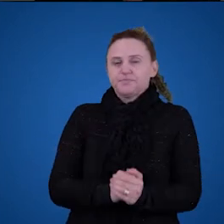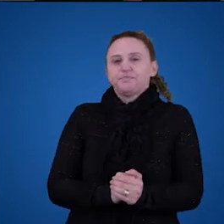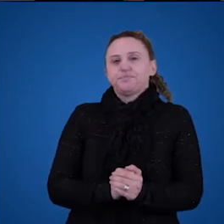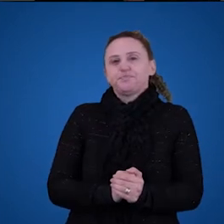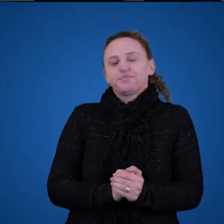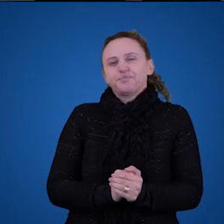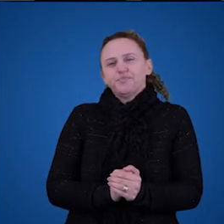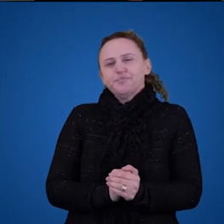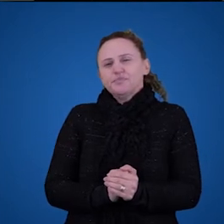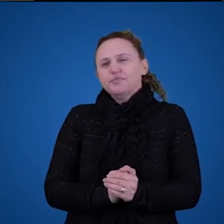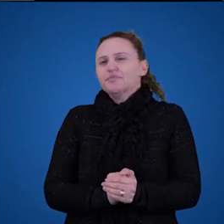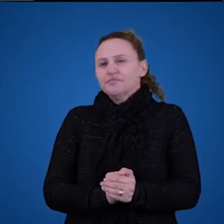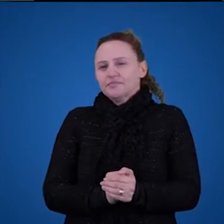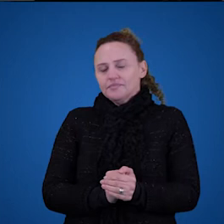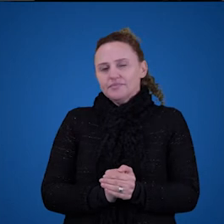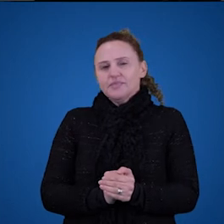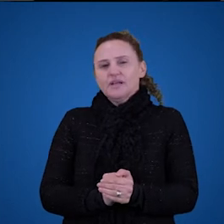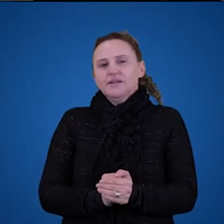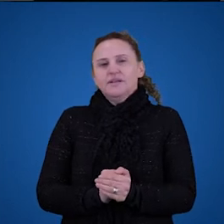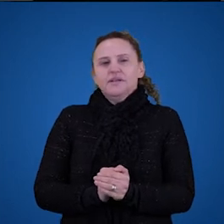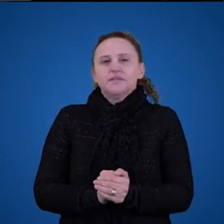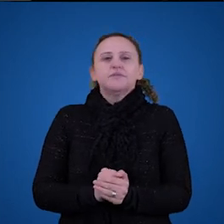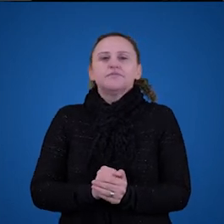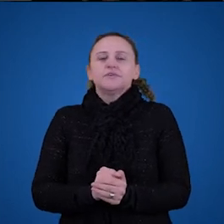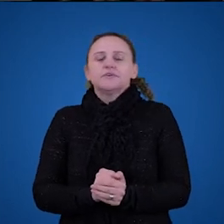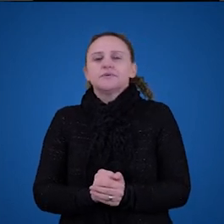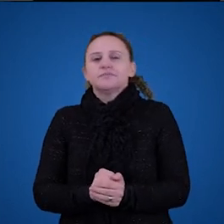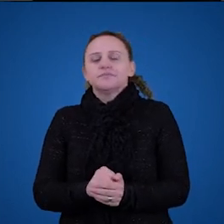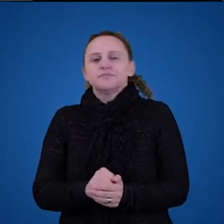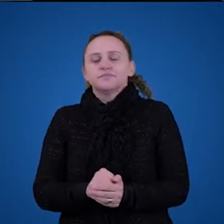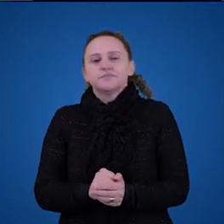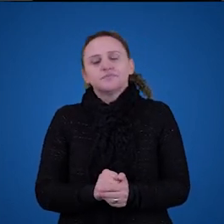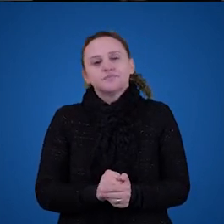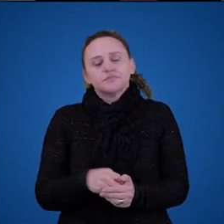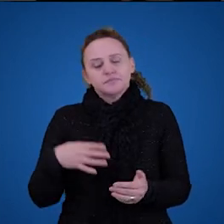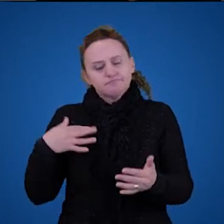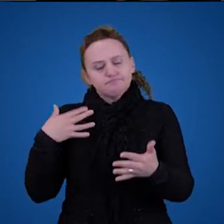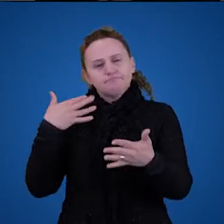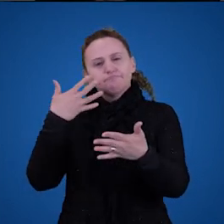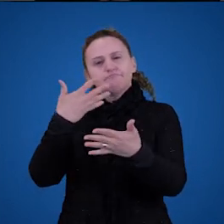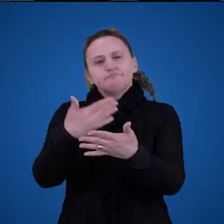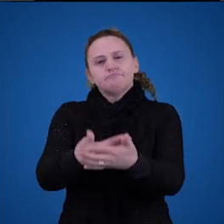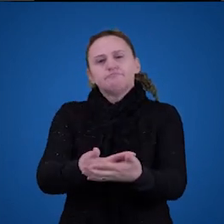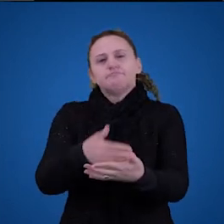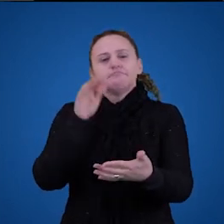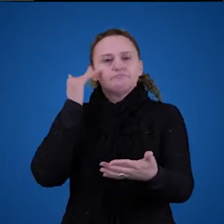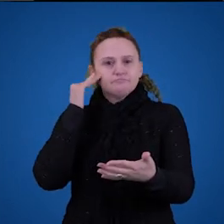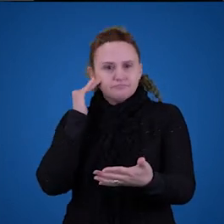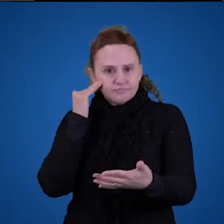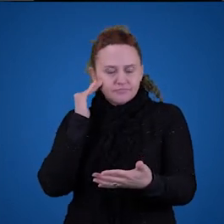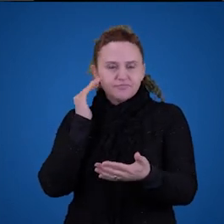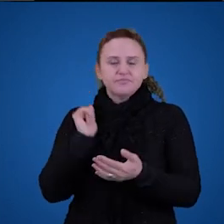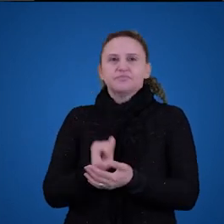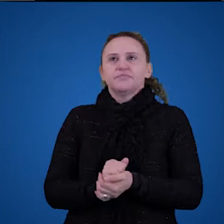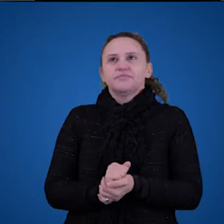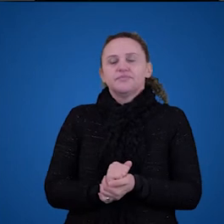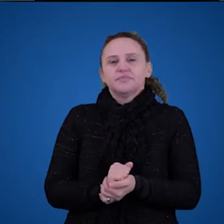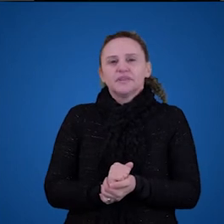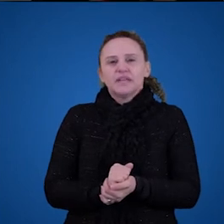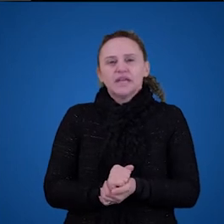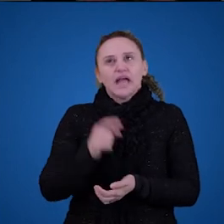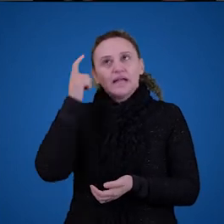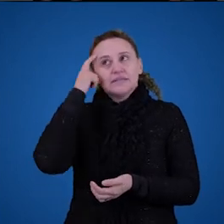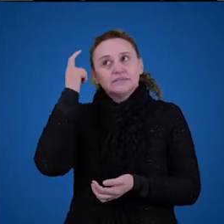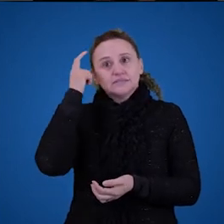se estender para a discussão sobre significado. Então, uma intuição muito forte que as pessoas têm,